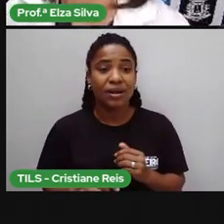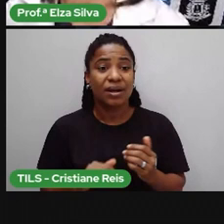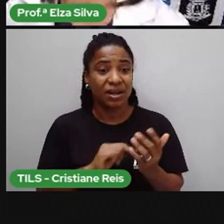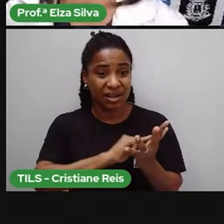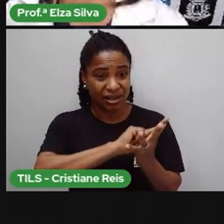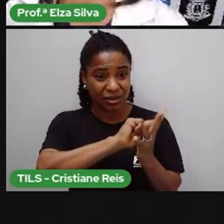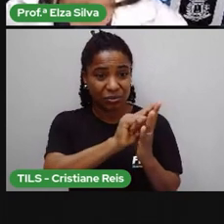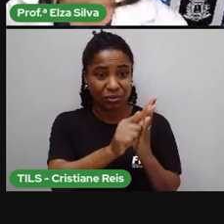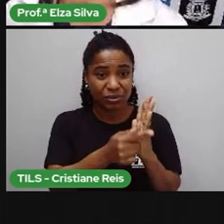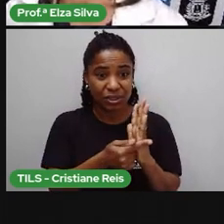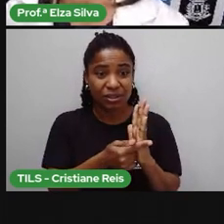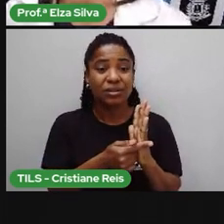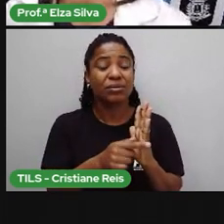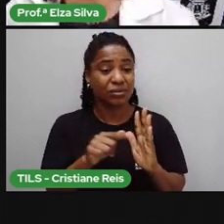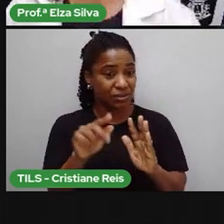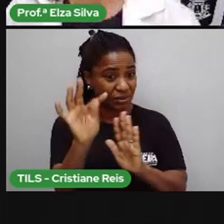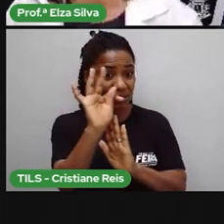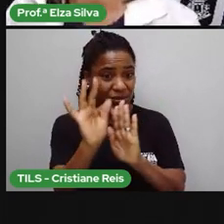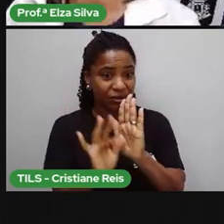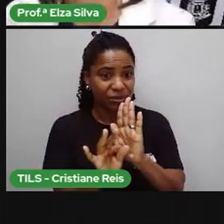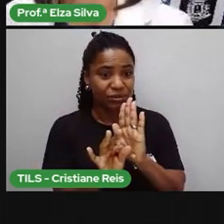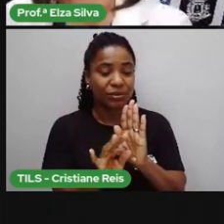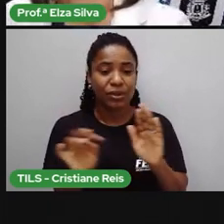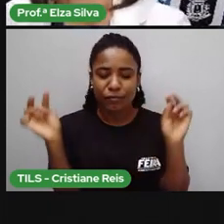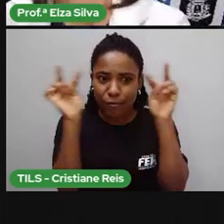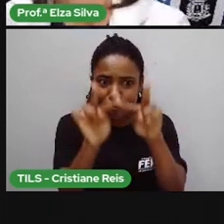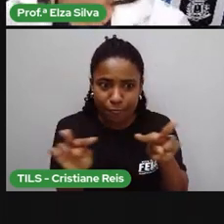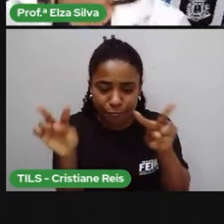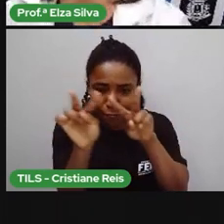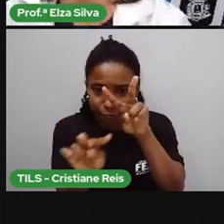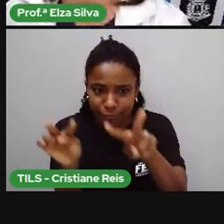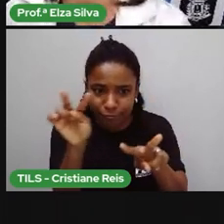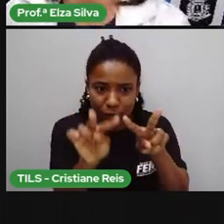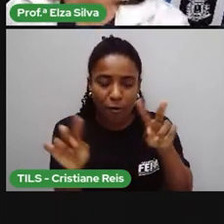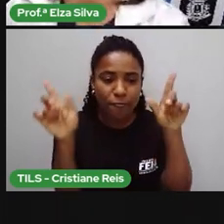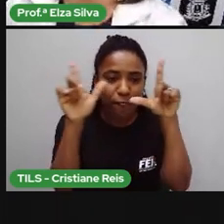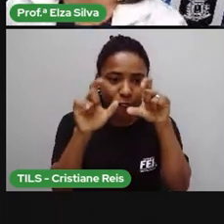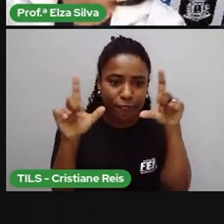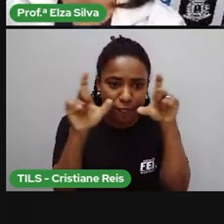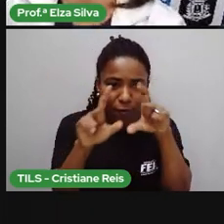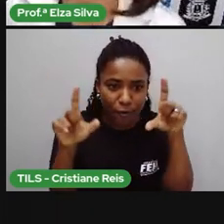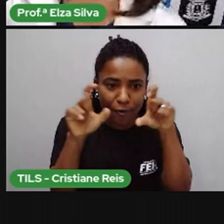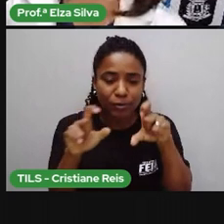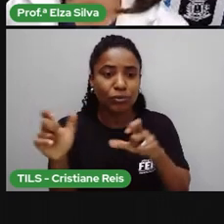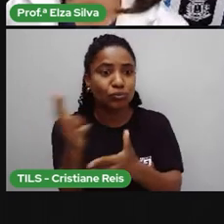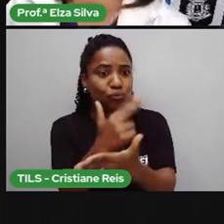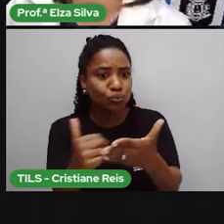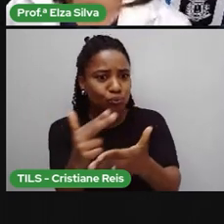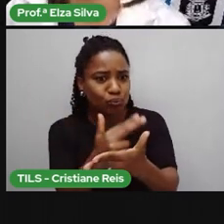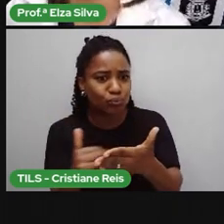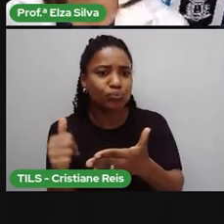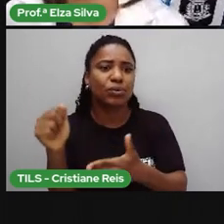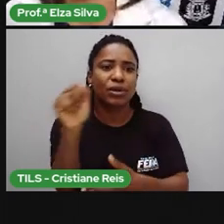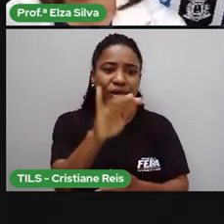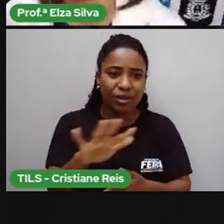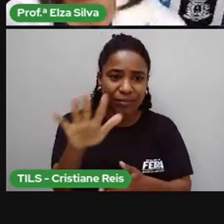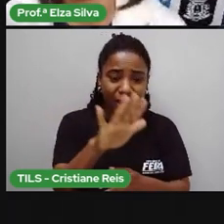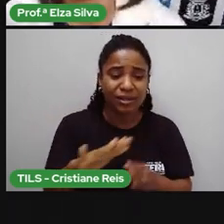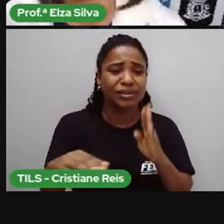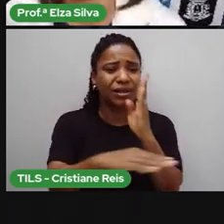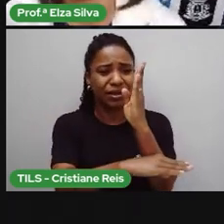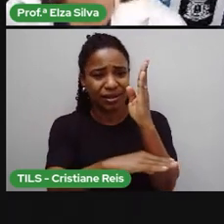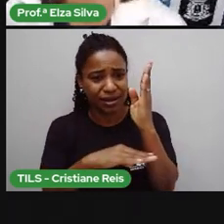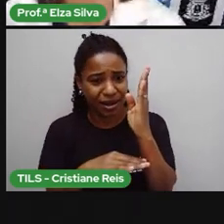que utiliza recursos visuais, fotografias, ilustrações, gráficos,